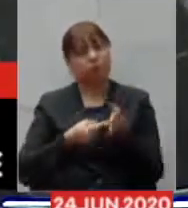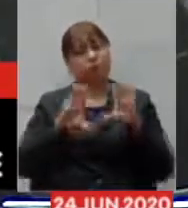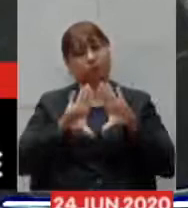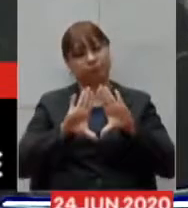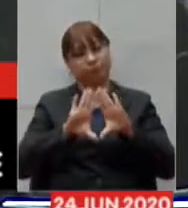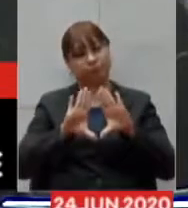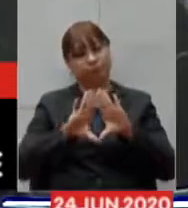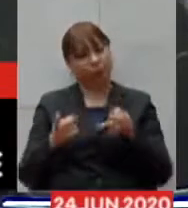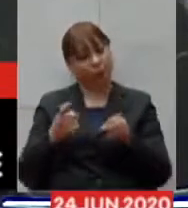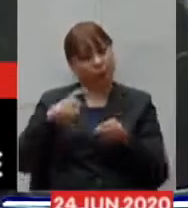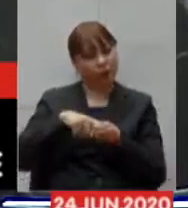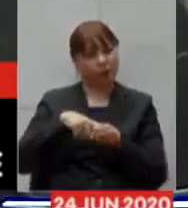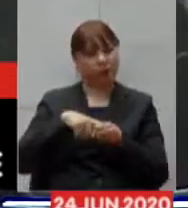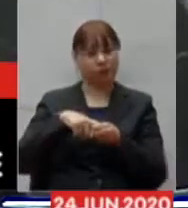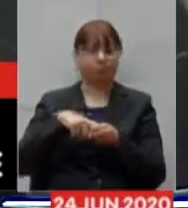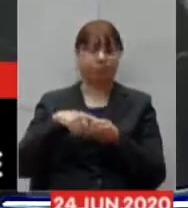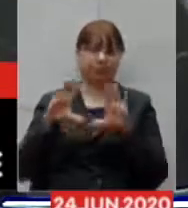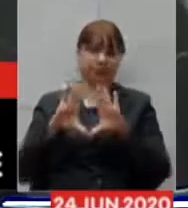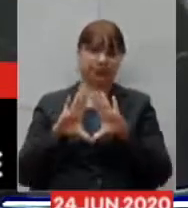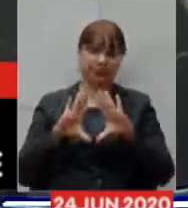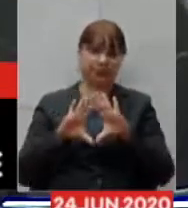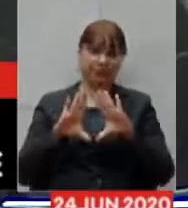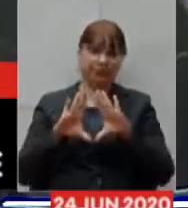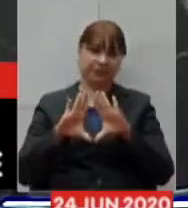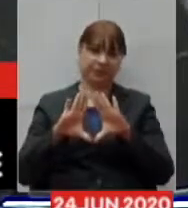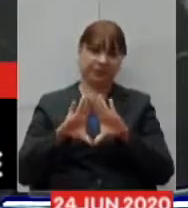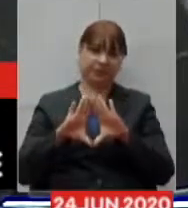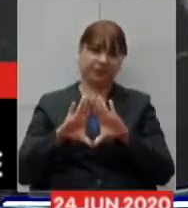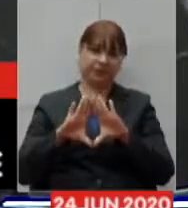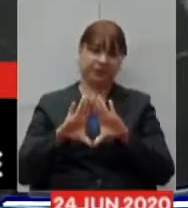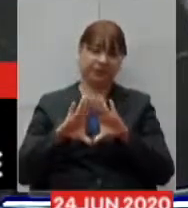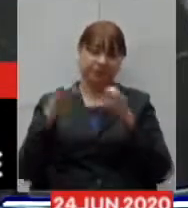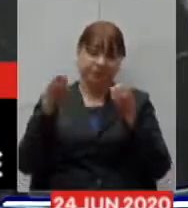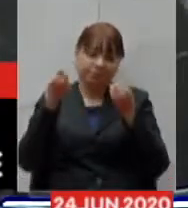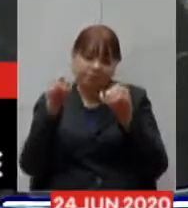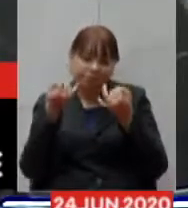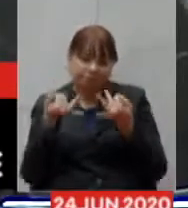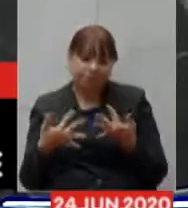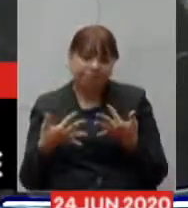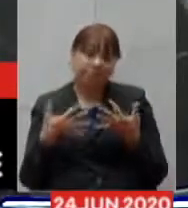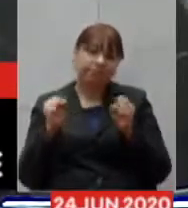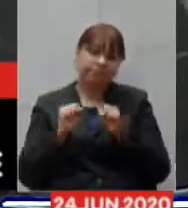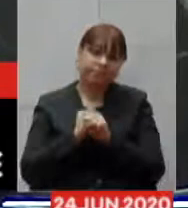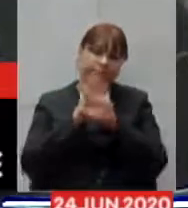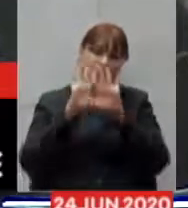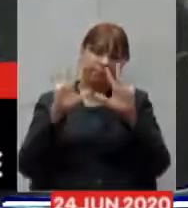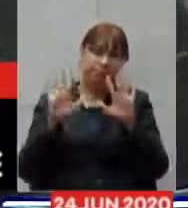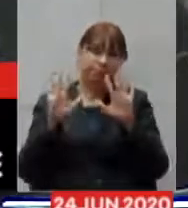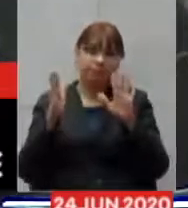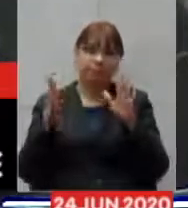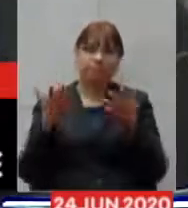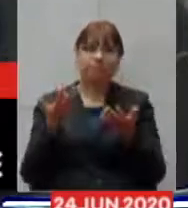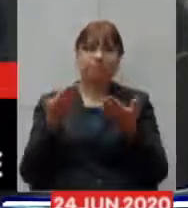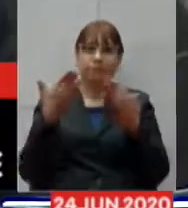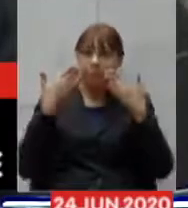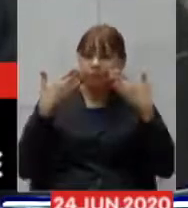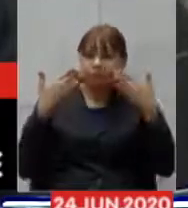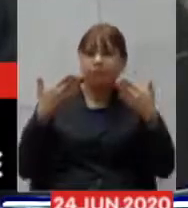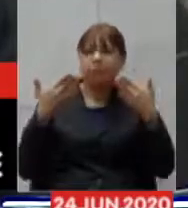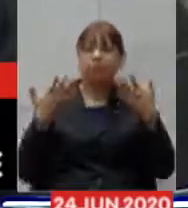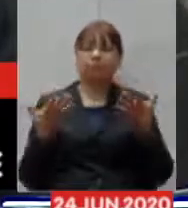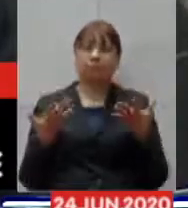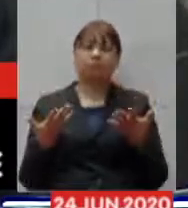retornam a essa casa para prestar esclarecimentos de uma forma transparente,